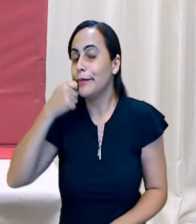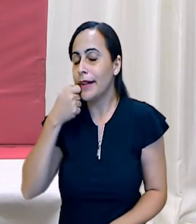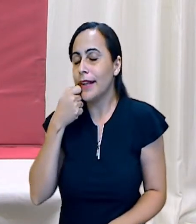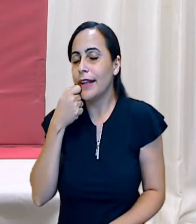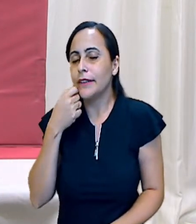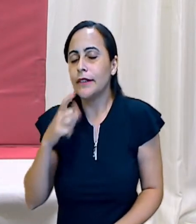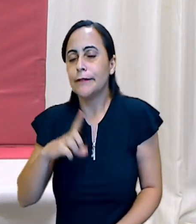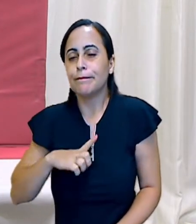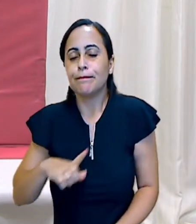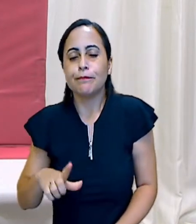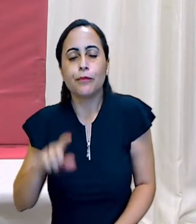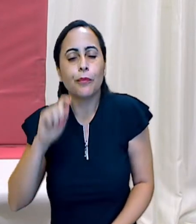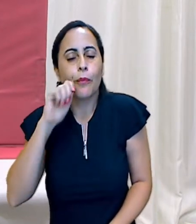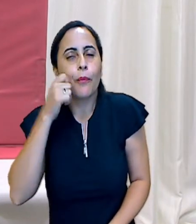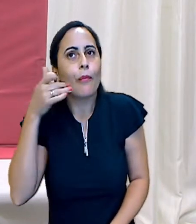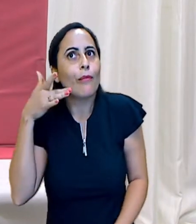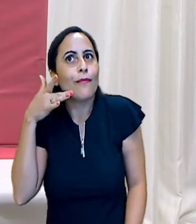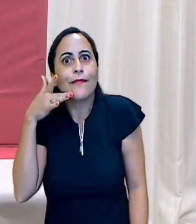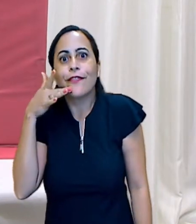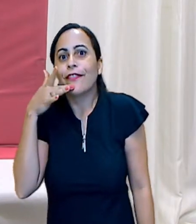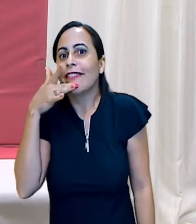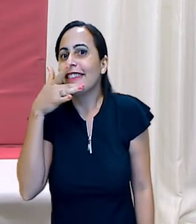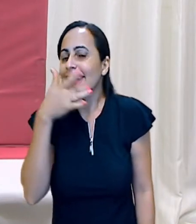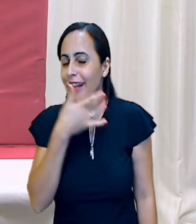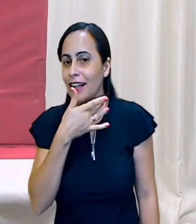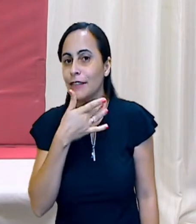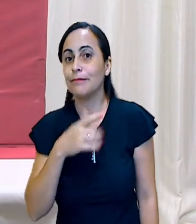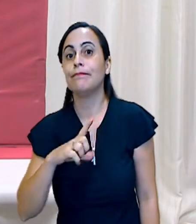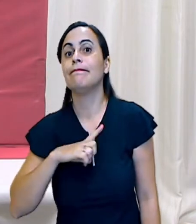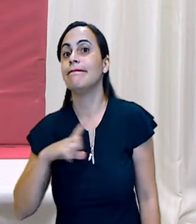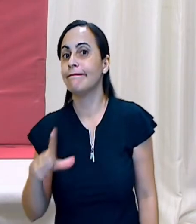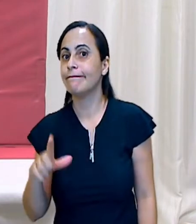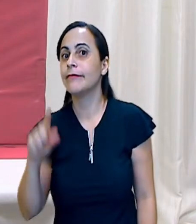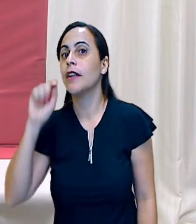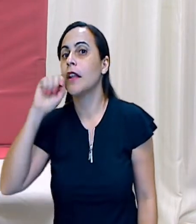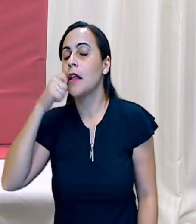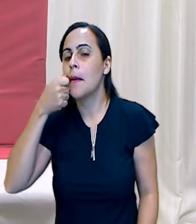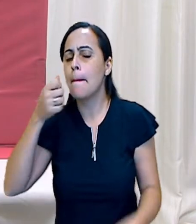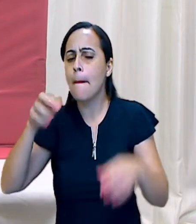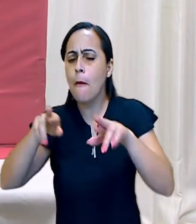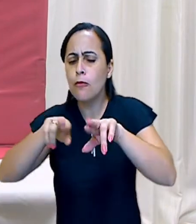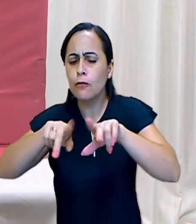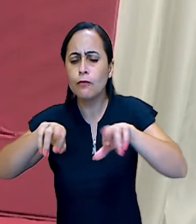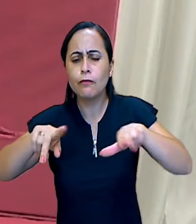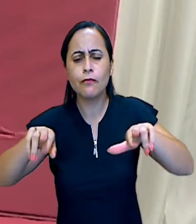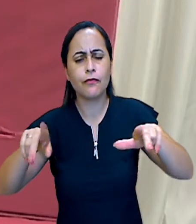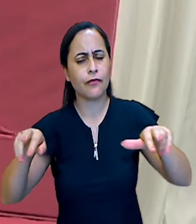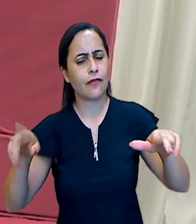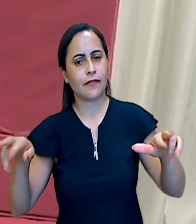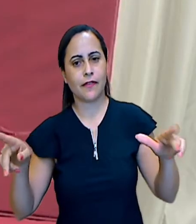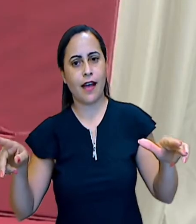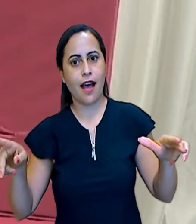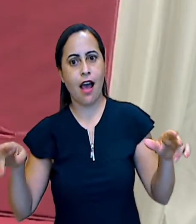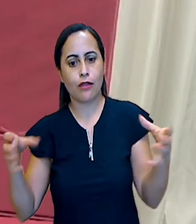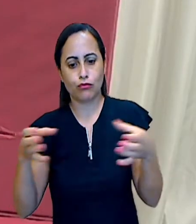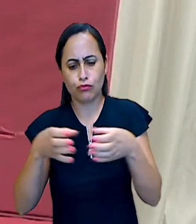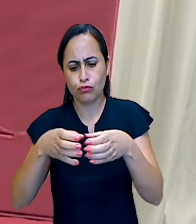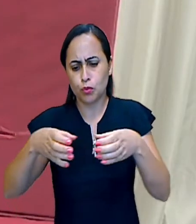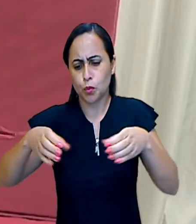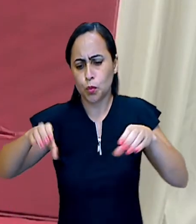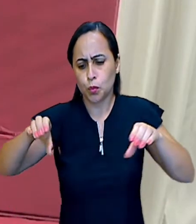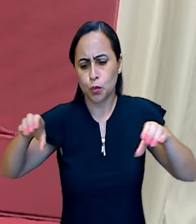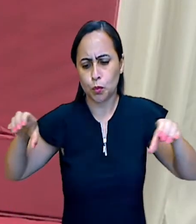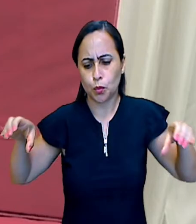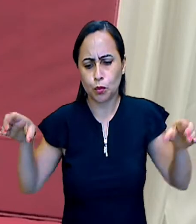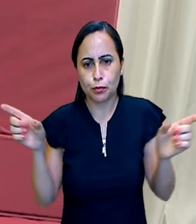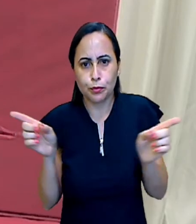tão gostoso e tem pão de todos os tipos, compridos,